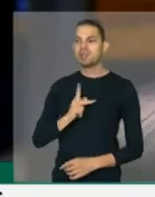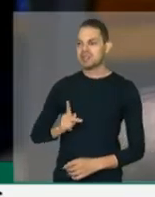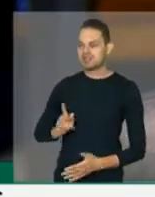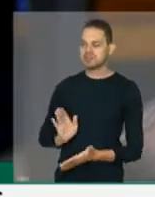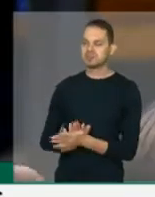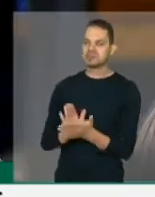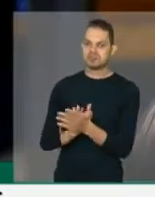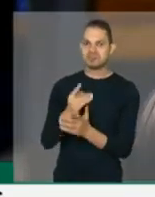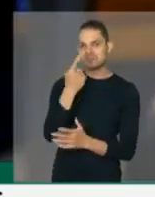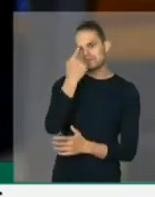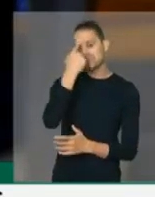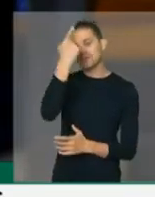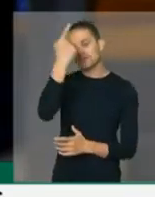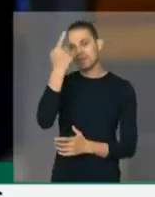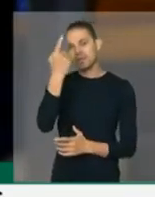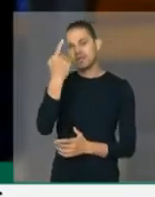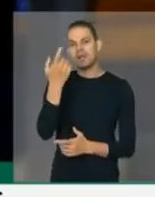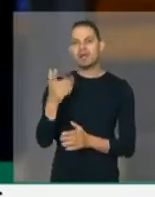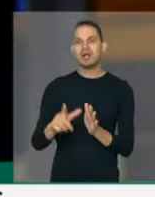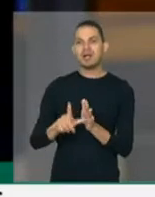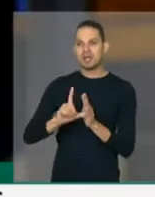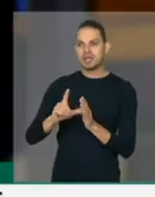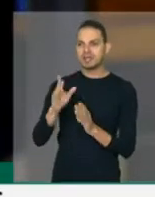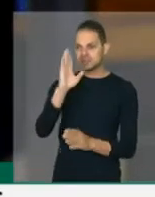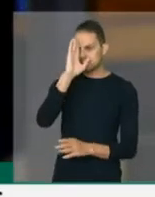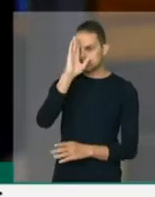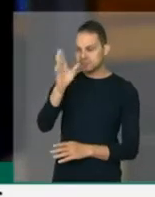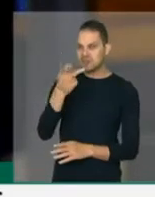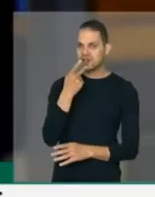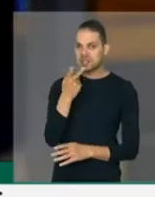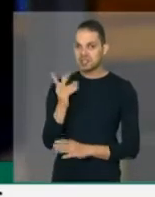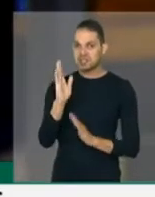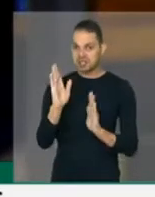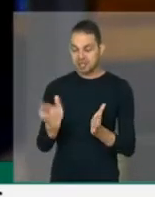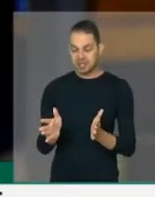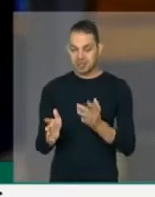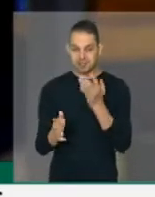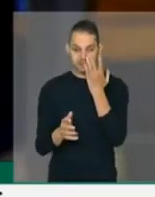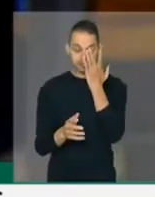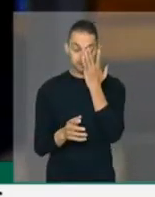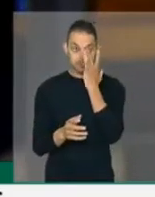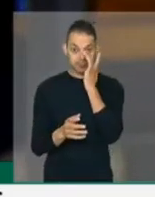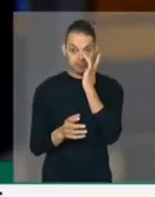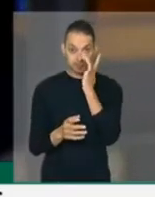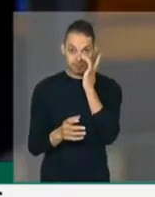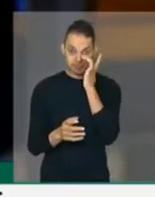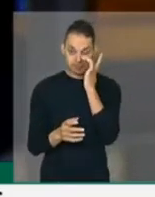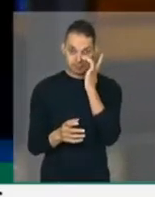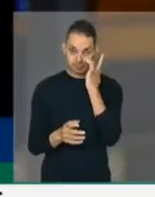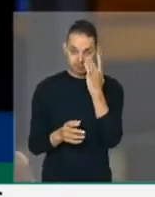iniciativa, aliás, o tinha confidenciado que pretendia fazer alguma coisa nessa direção, para complementar e ajudar.